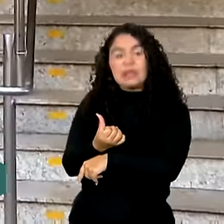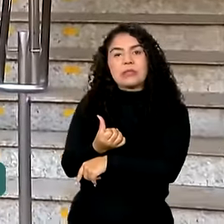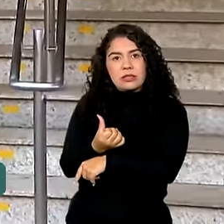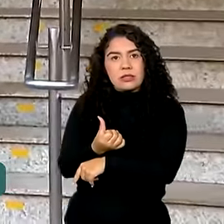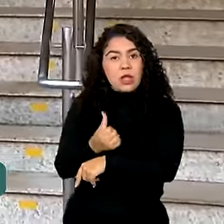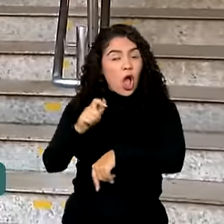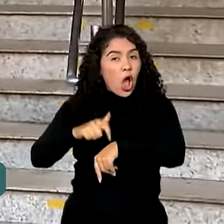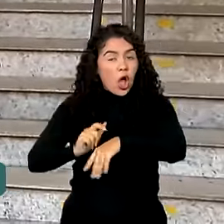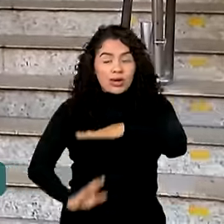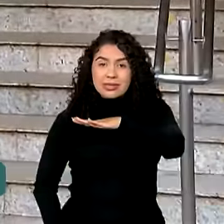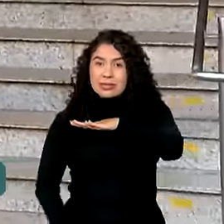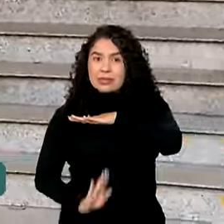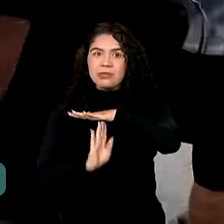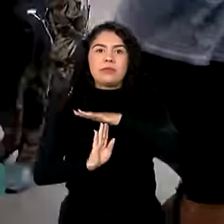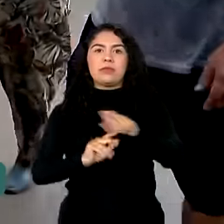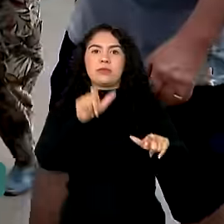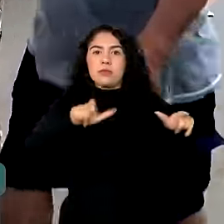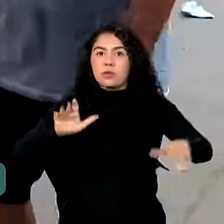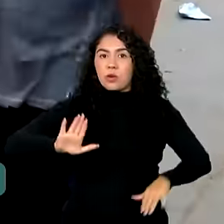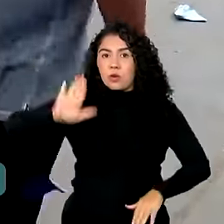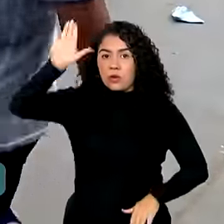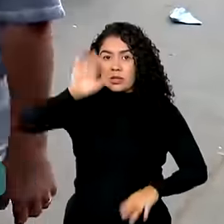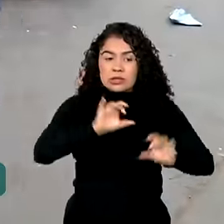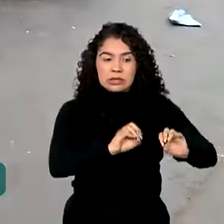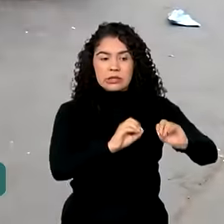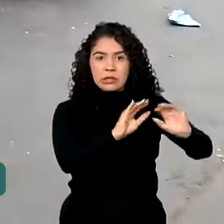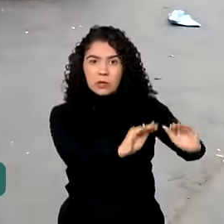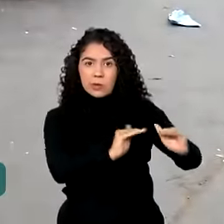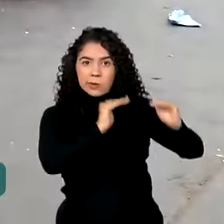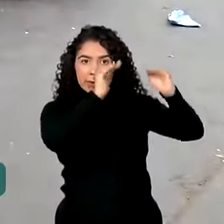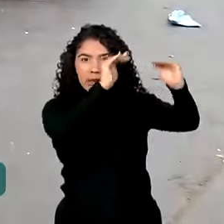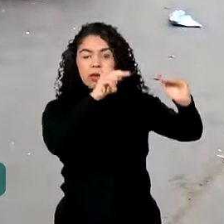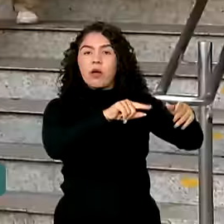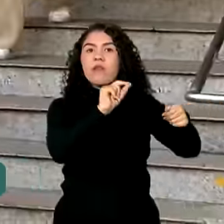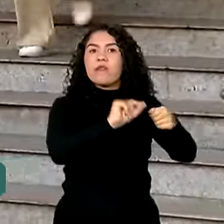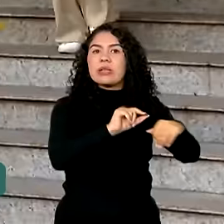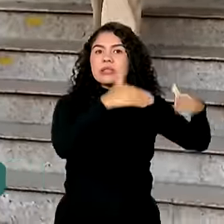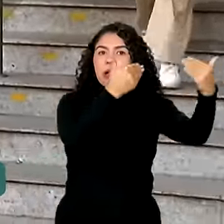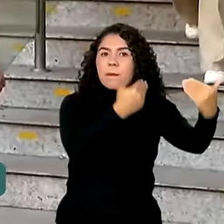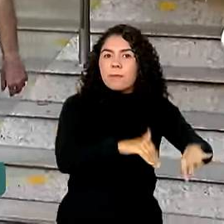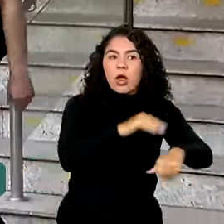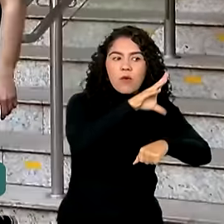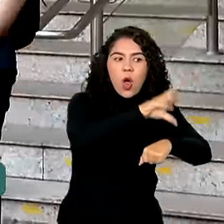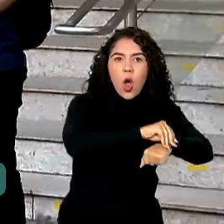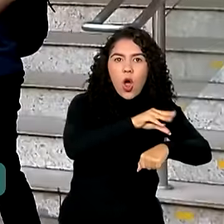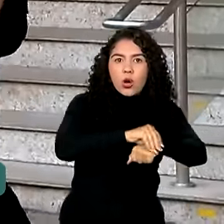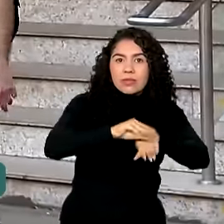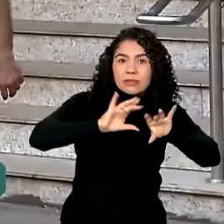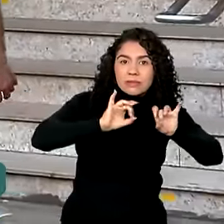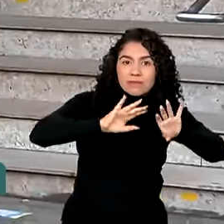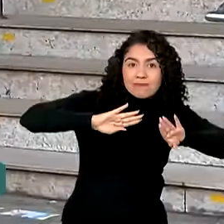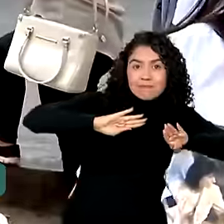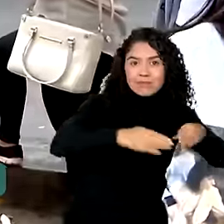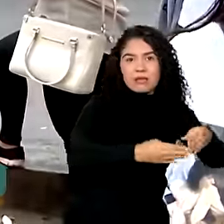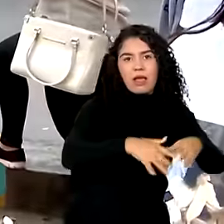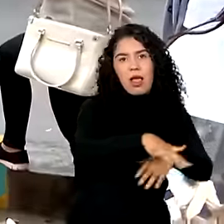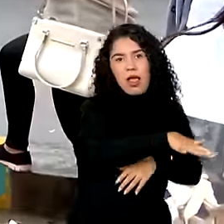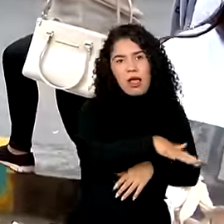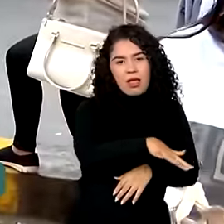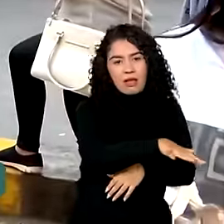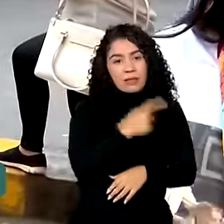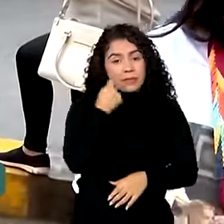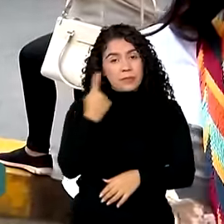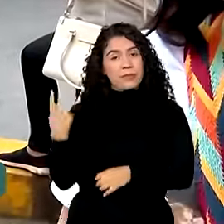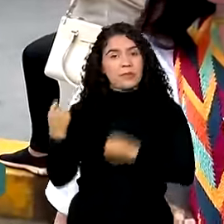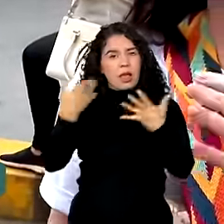limite para os candidatos de nível superior que fizeram provas de conhecimentos específicos. As coisas